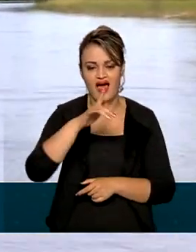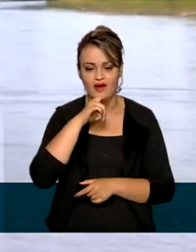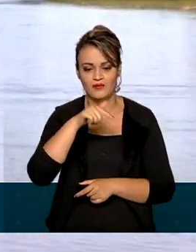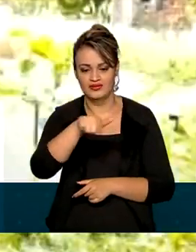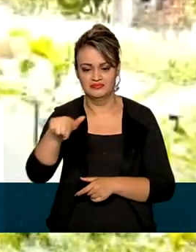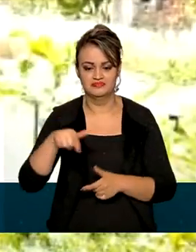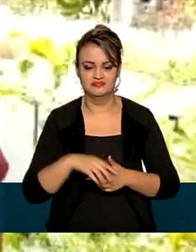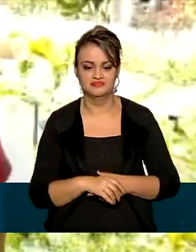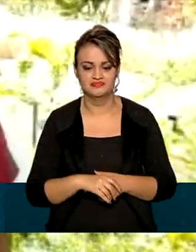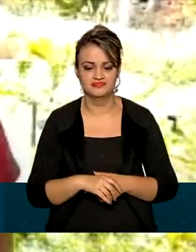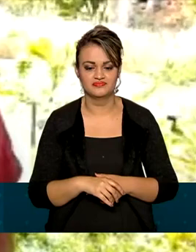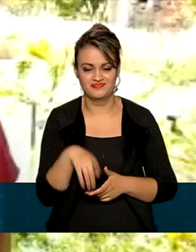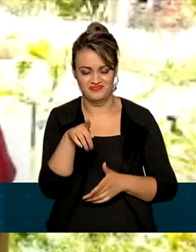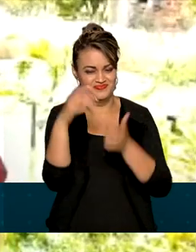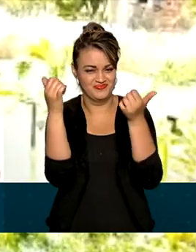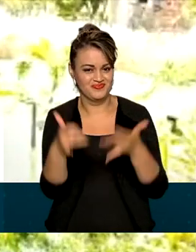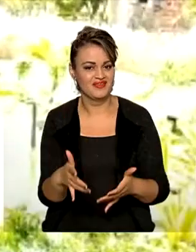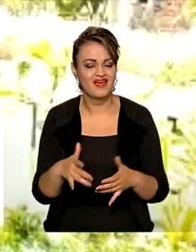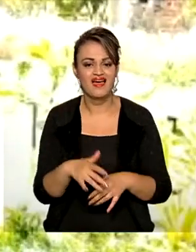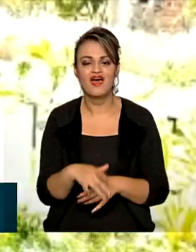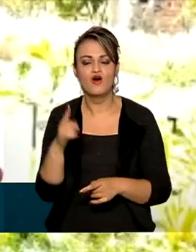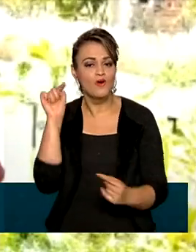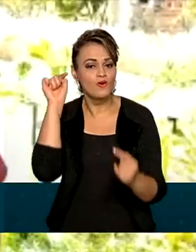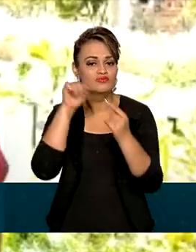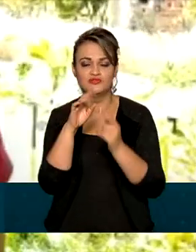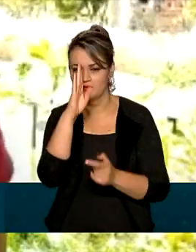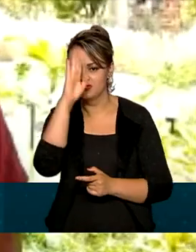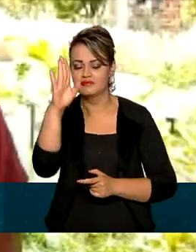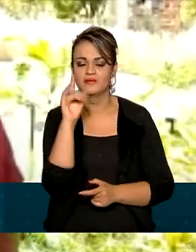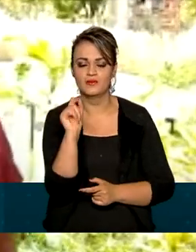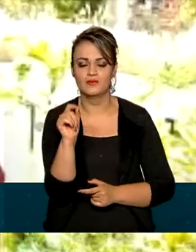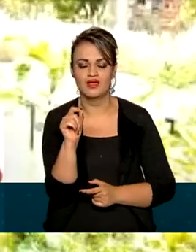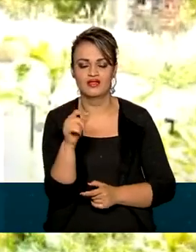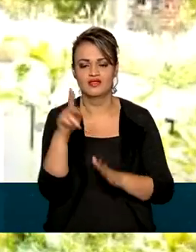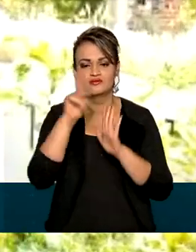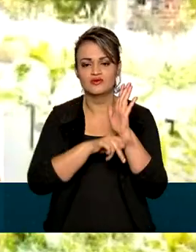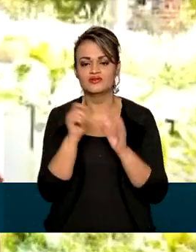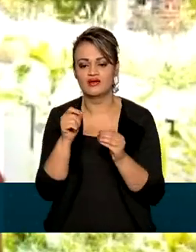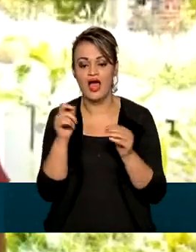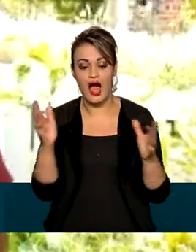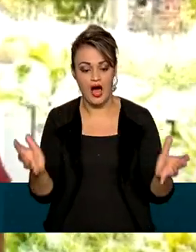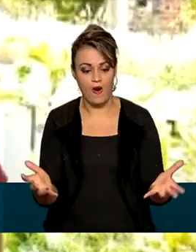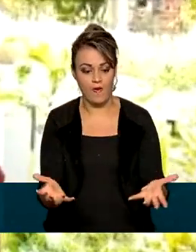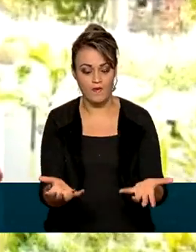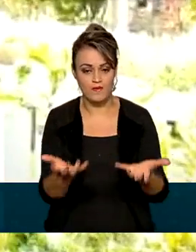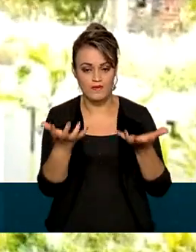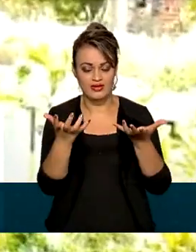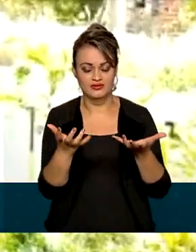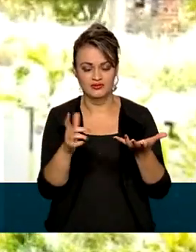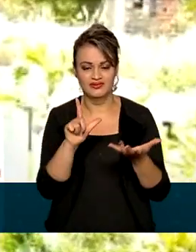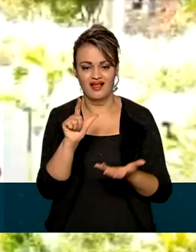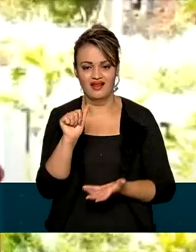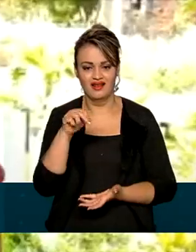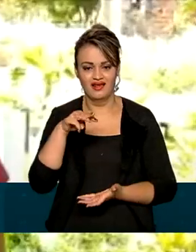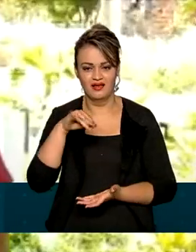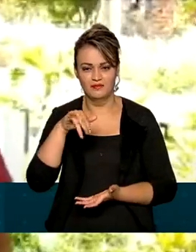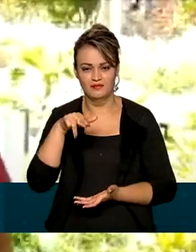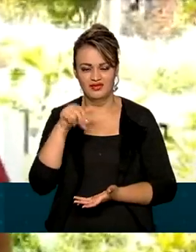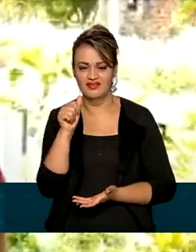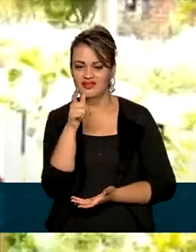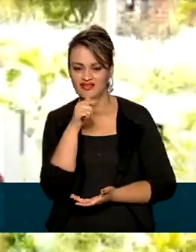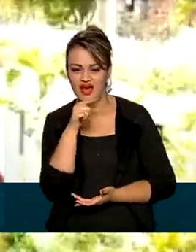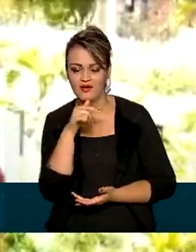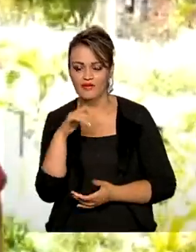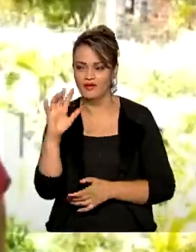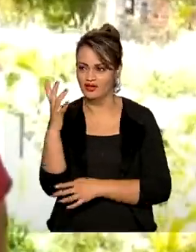Velho Chico. O principal fator desse projeto é o aumento da lâmina d'água e o aumento da cobertura